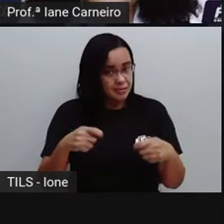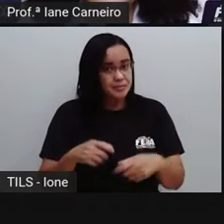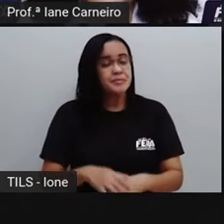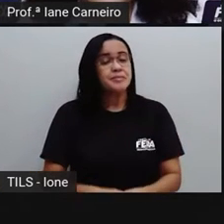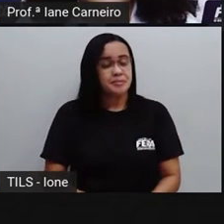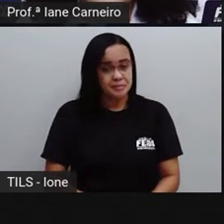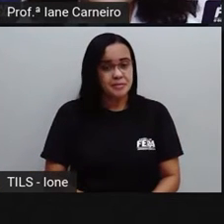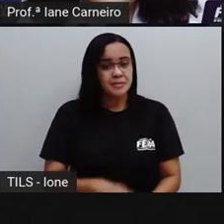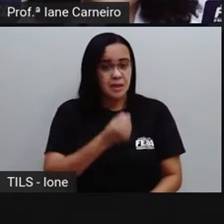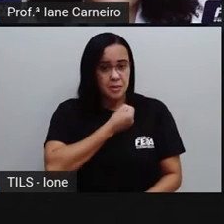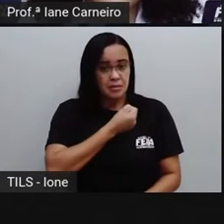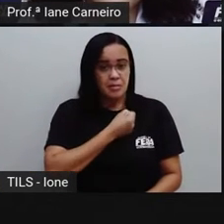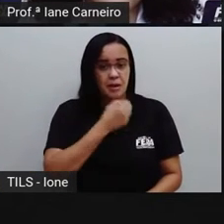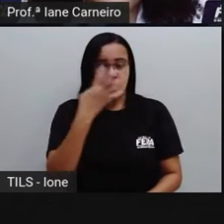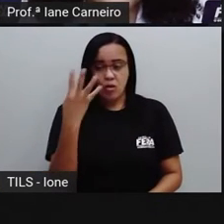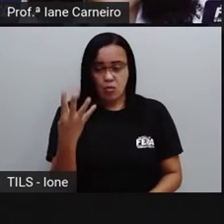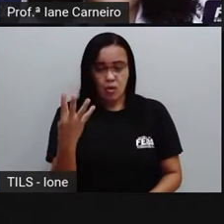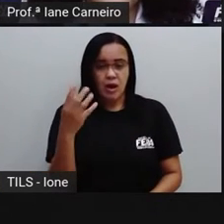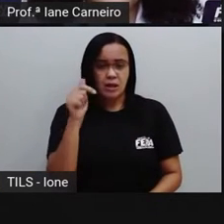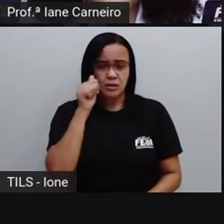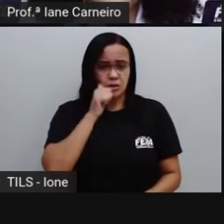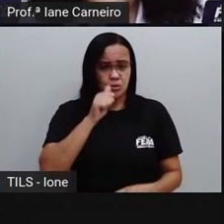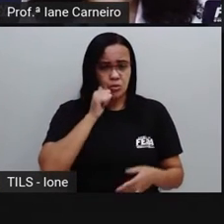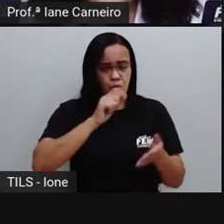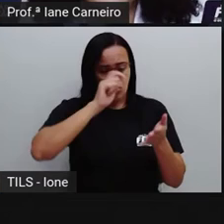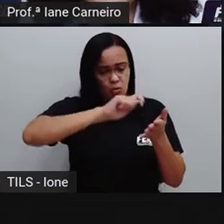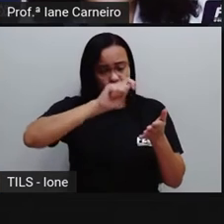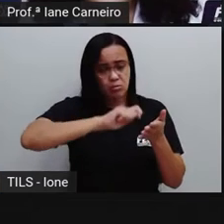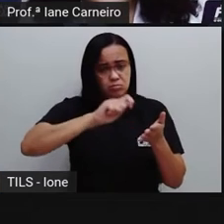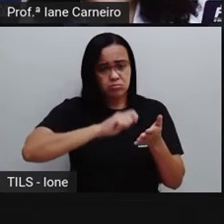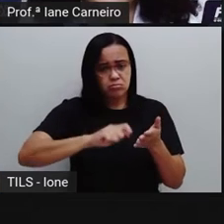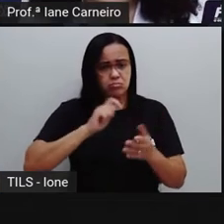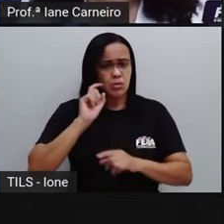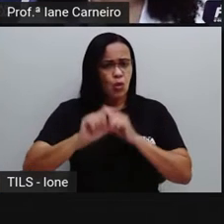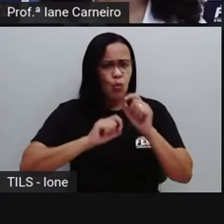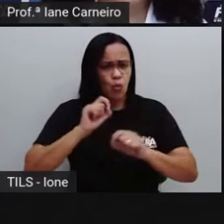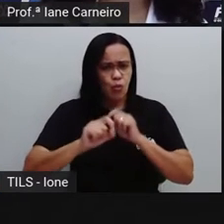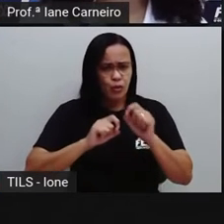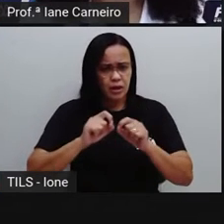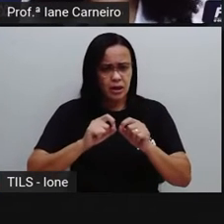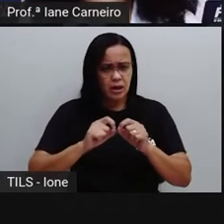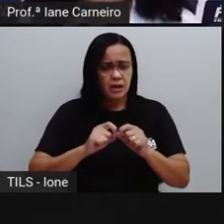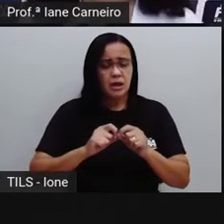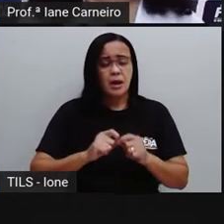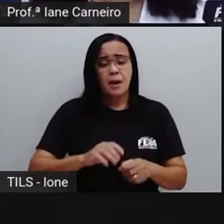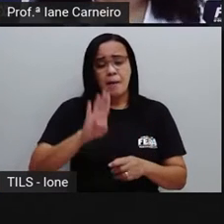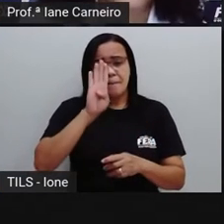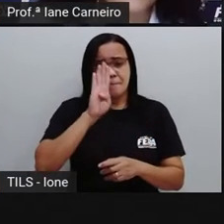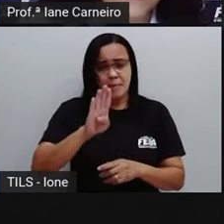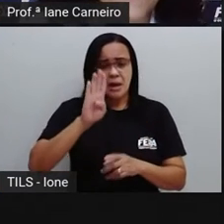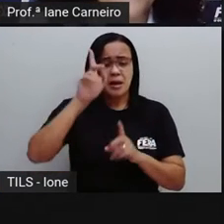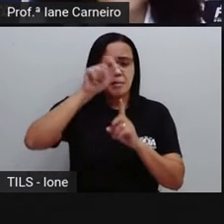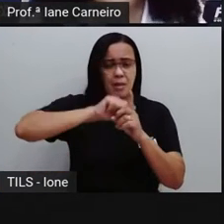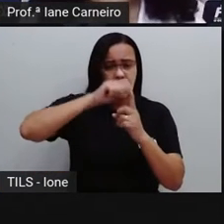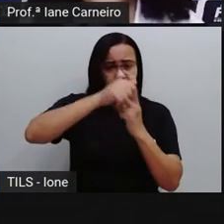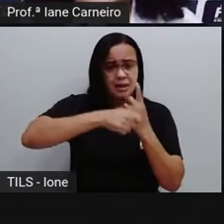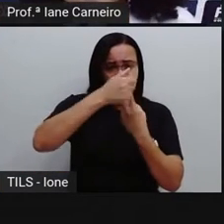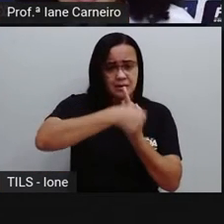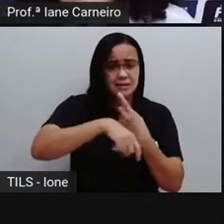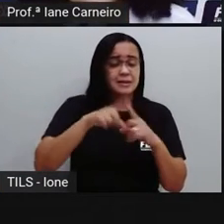4, Ruth Rocha traz assim, ó. Como com B se escreve banana e bala,